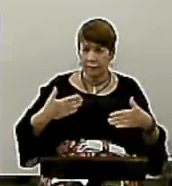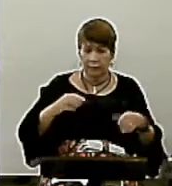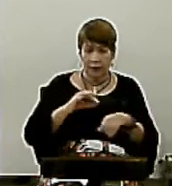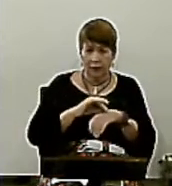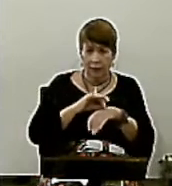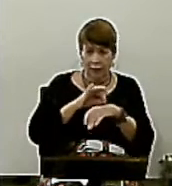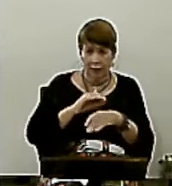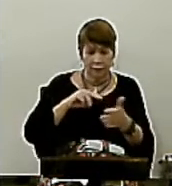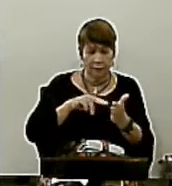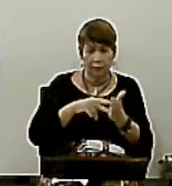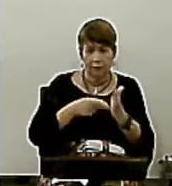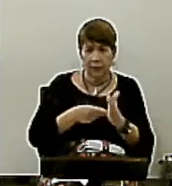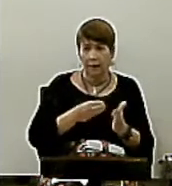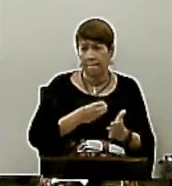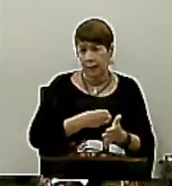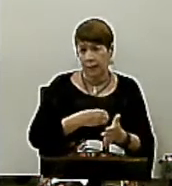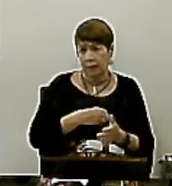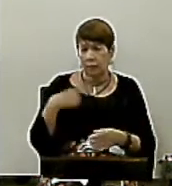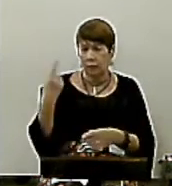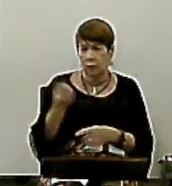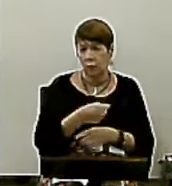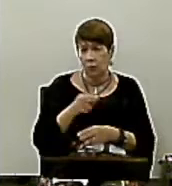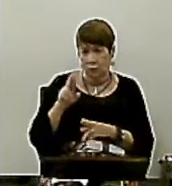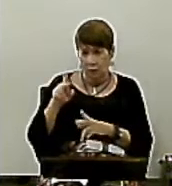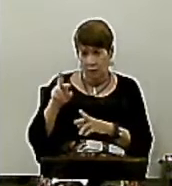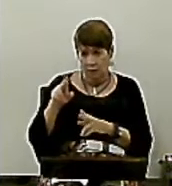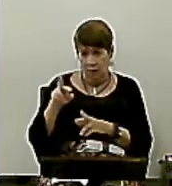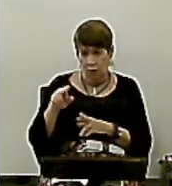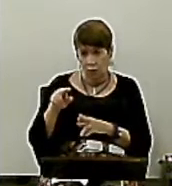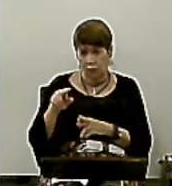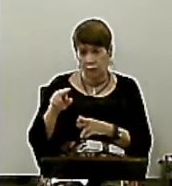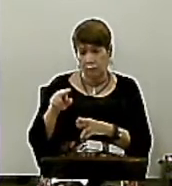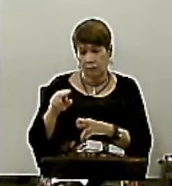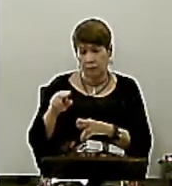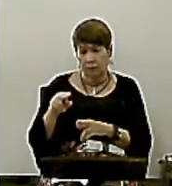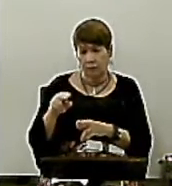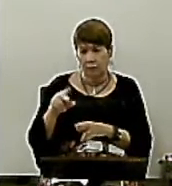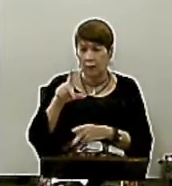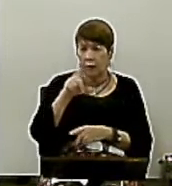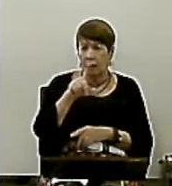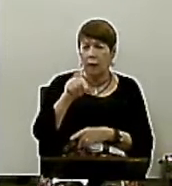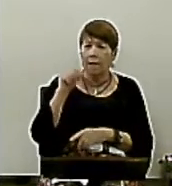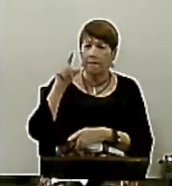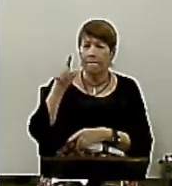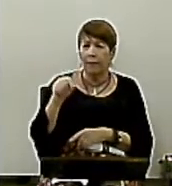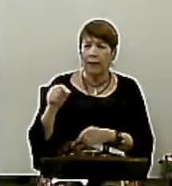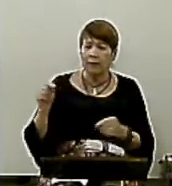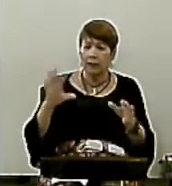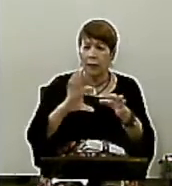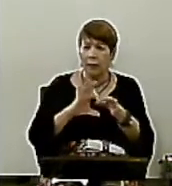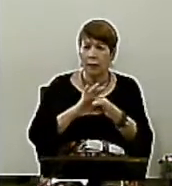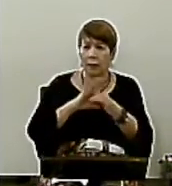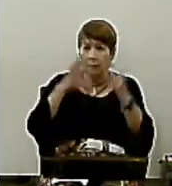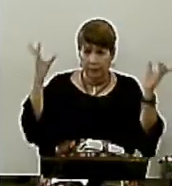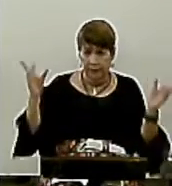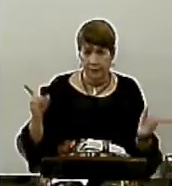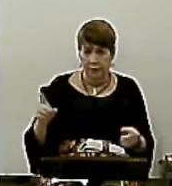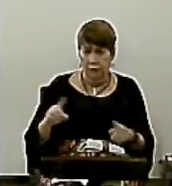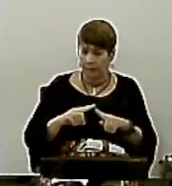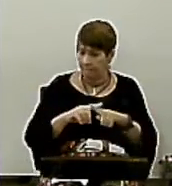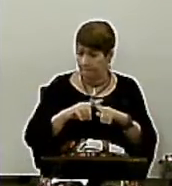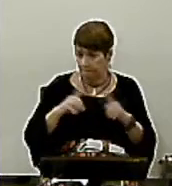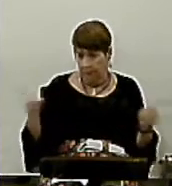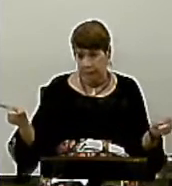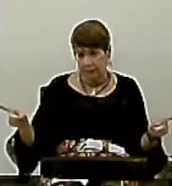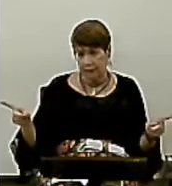versículo 13 Porque nós irmãos ou porque vós irmãos Foste chamados à liberdade Porém